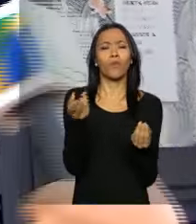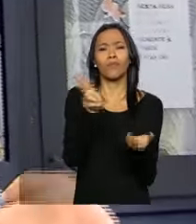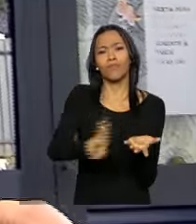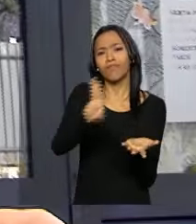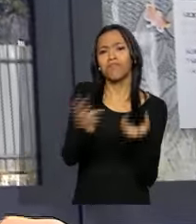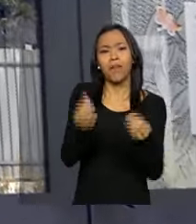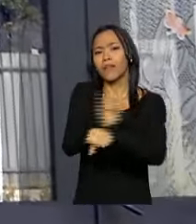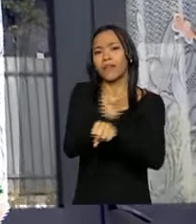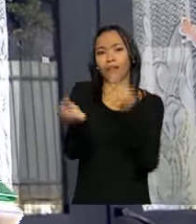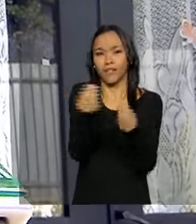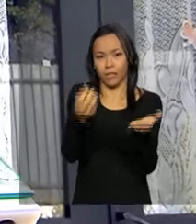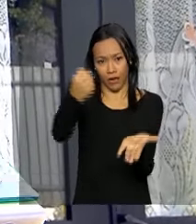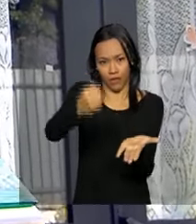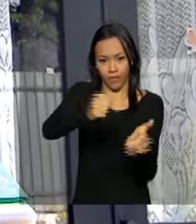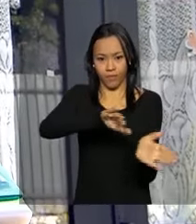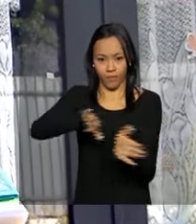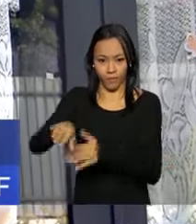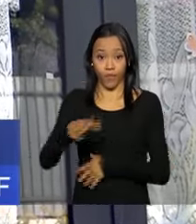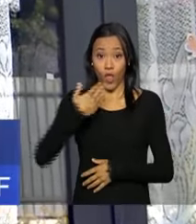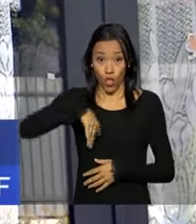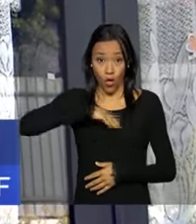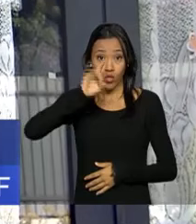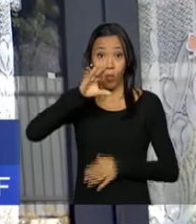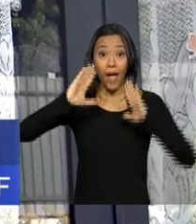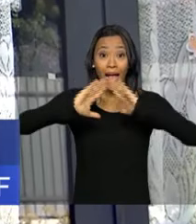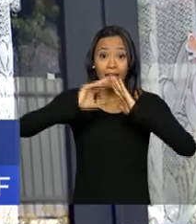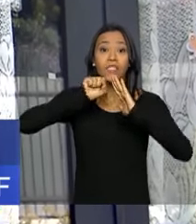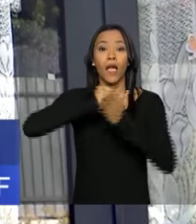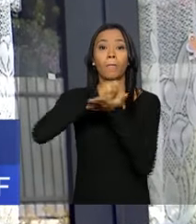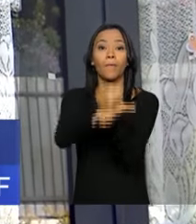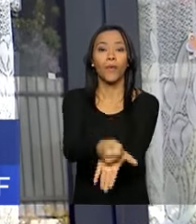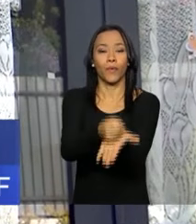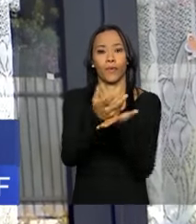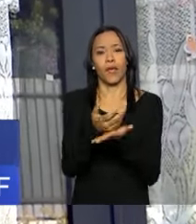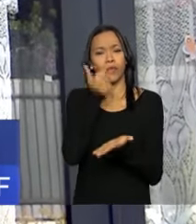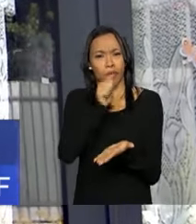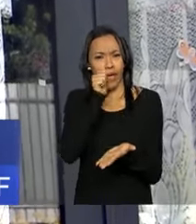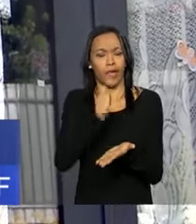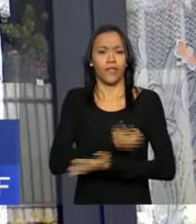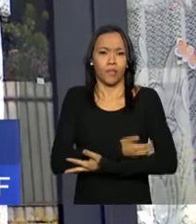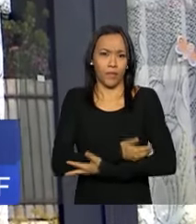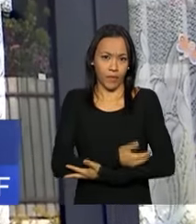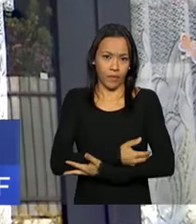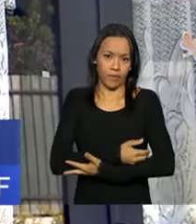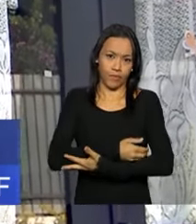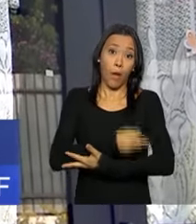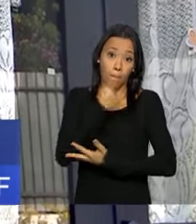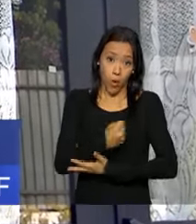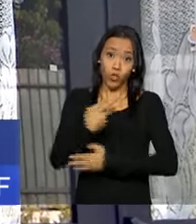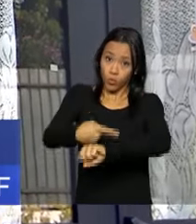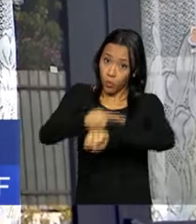prática? Na prática, nós somos uma casa de apoio à amamentação. Todas as mulheres que desejam amamentar podem nos